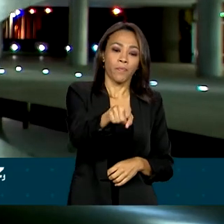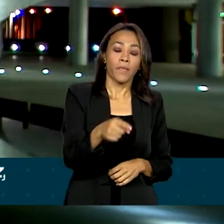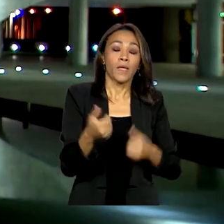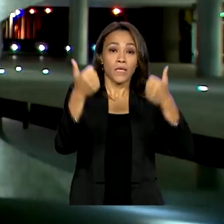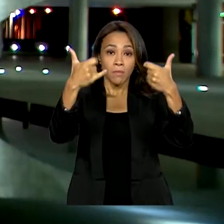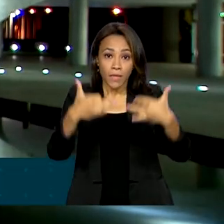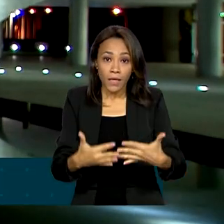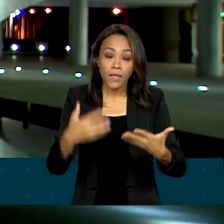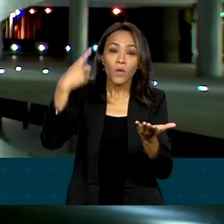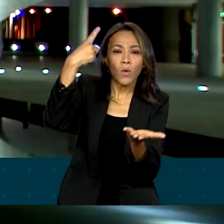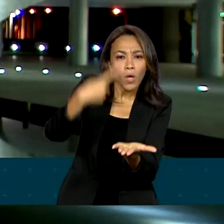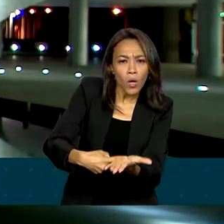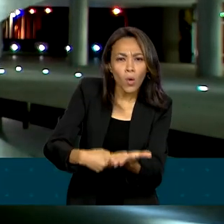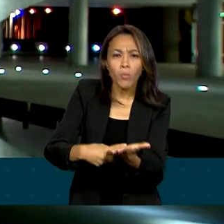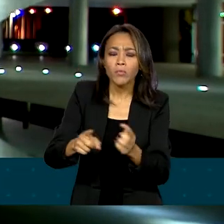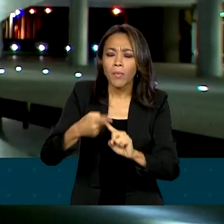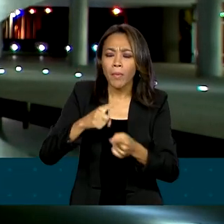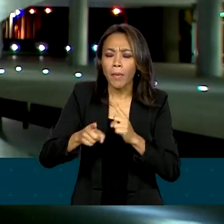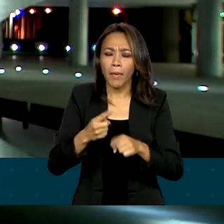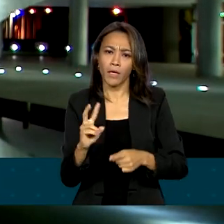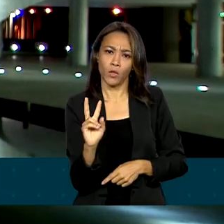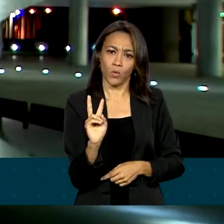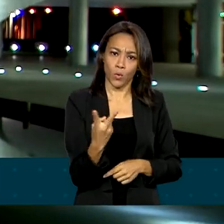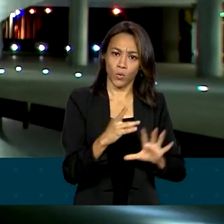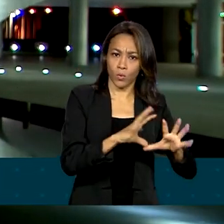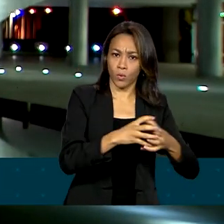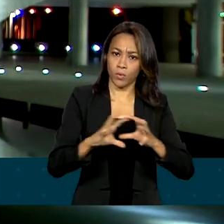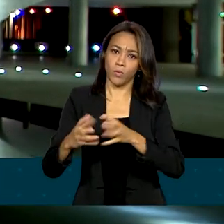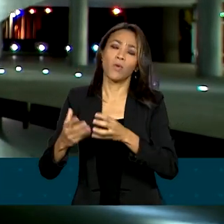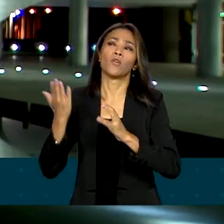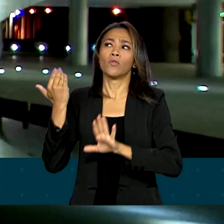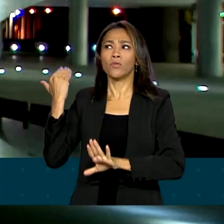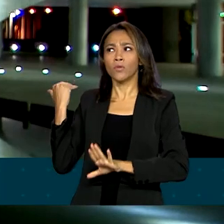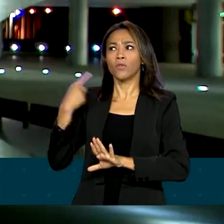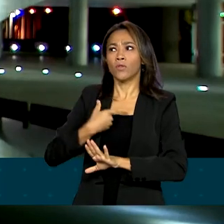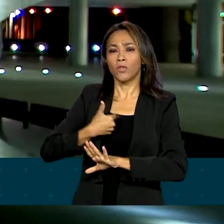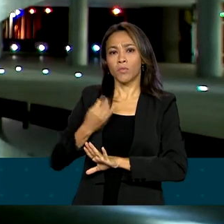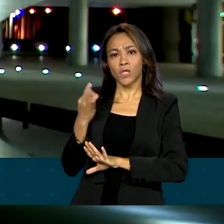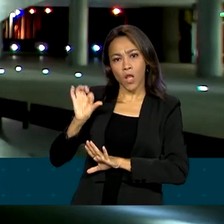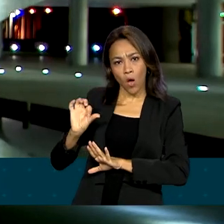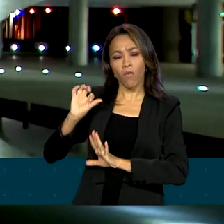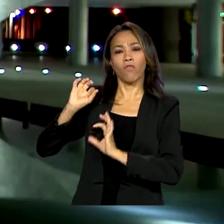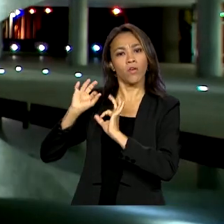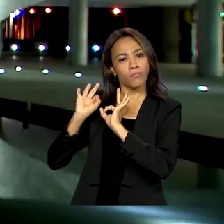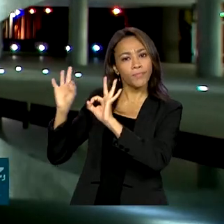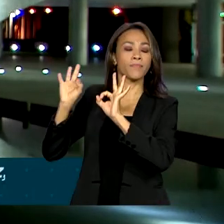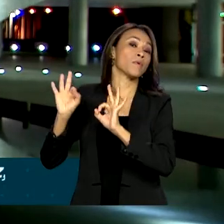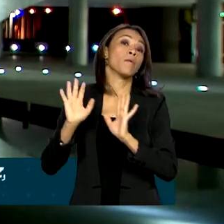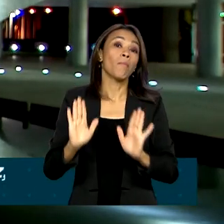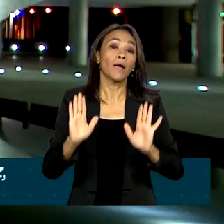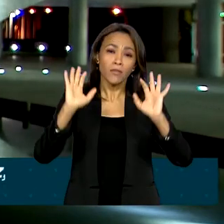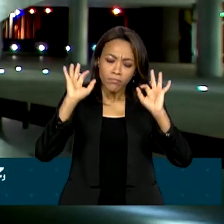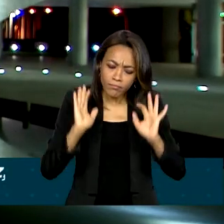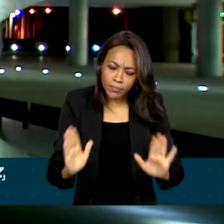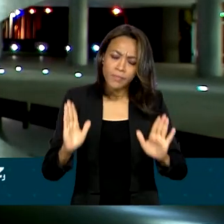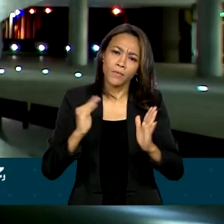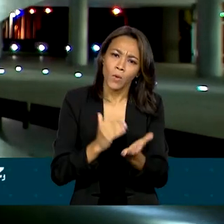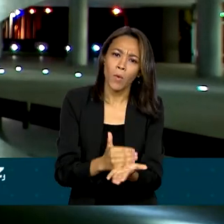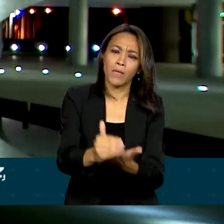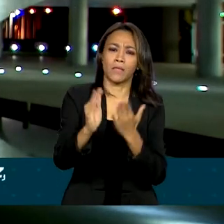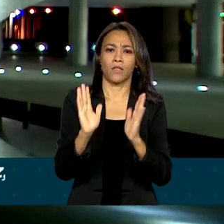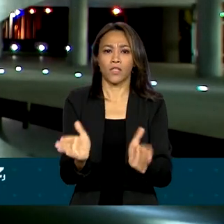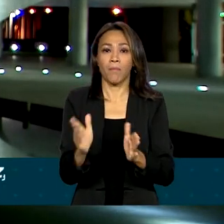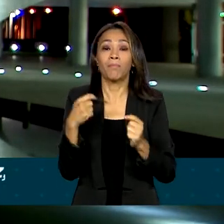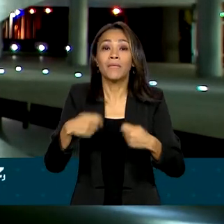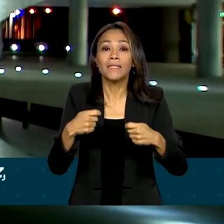tratado entre os blocos foram concluídas em 2019, mas para que o acordo passe a funcionar de fato, deve